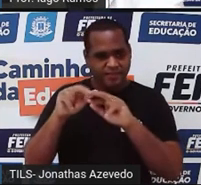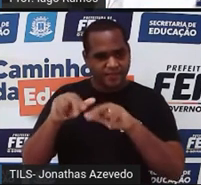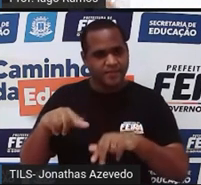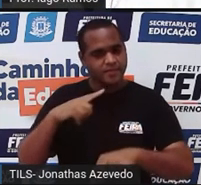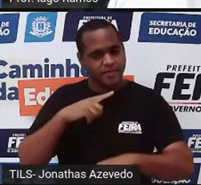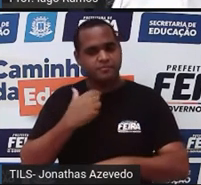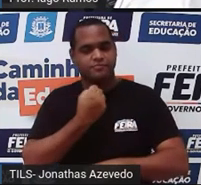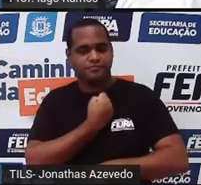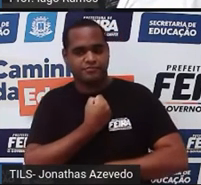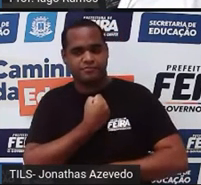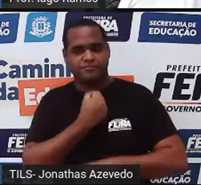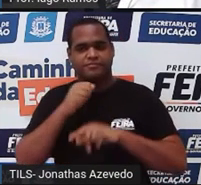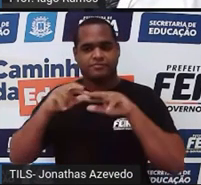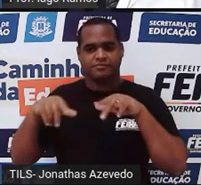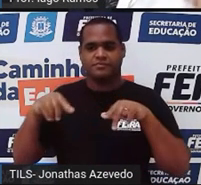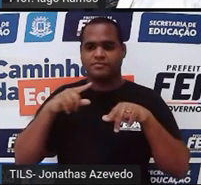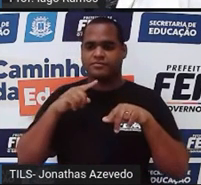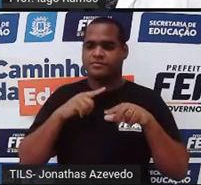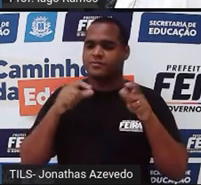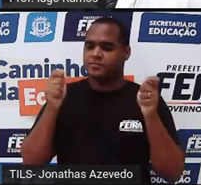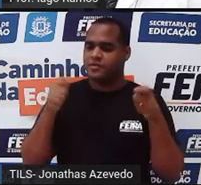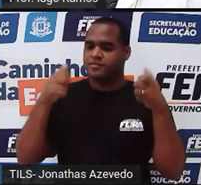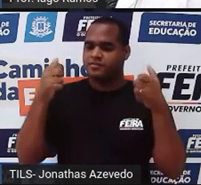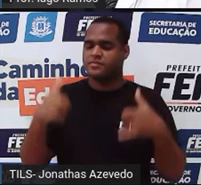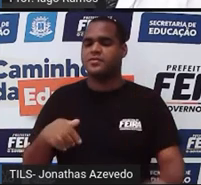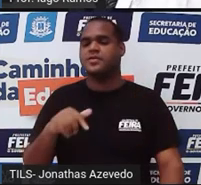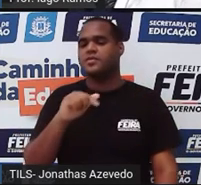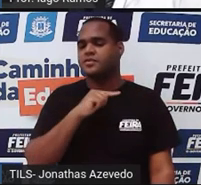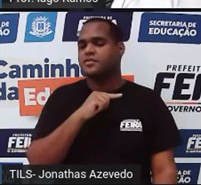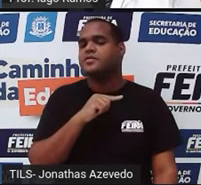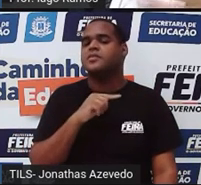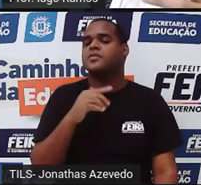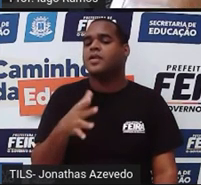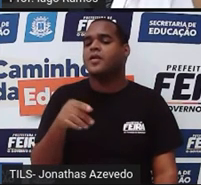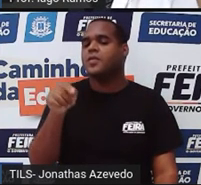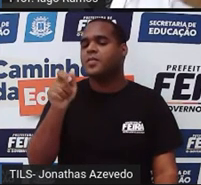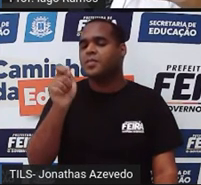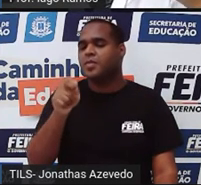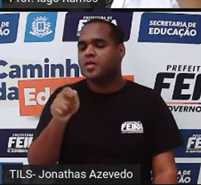cada número vai aparecer em uma placa. Então, se a gente está